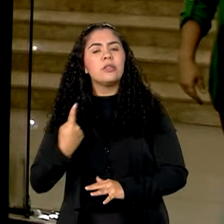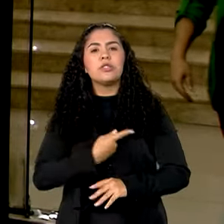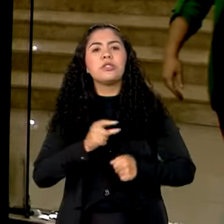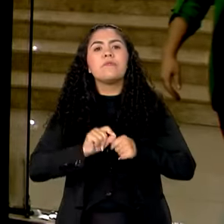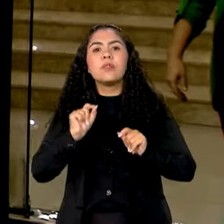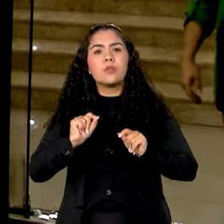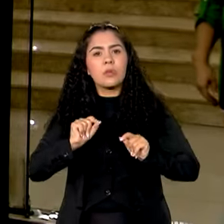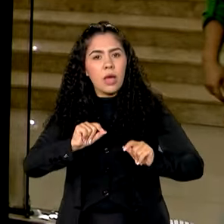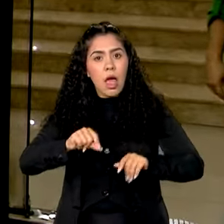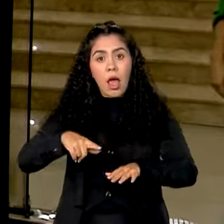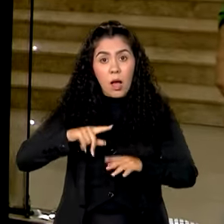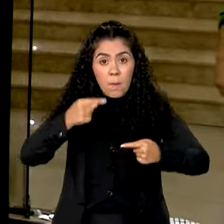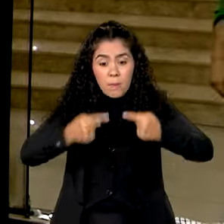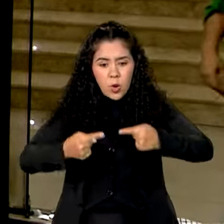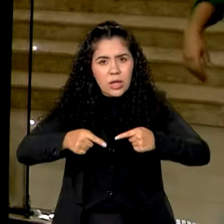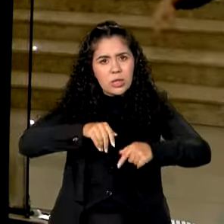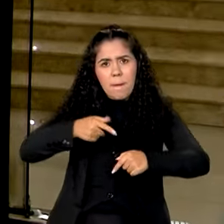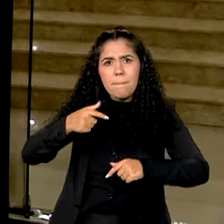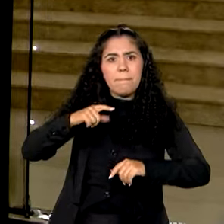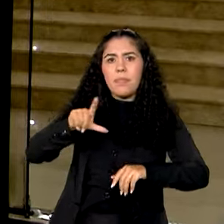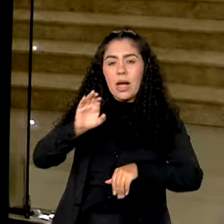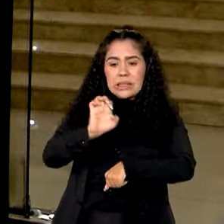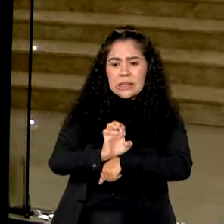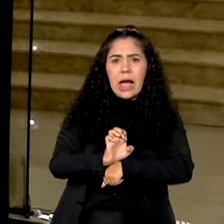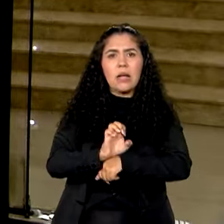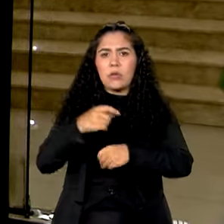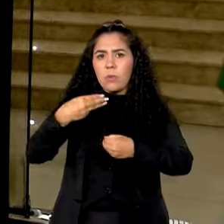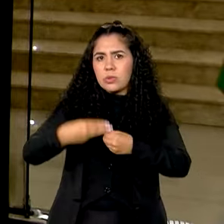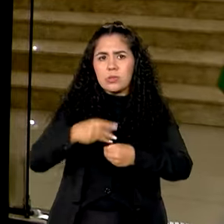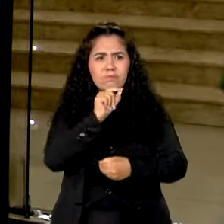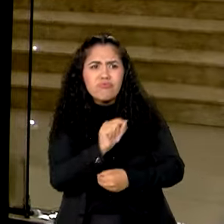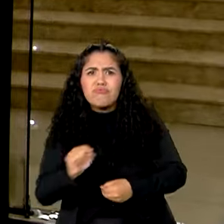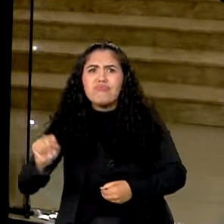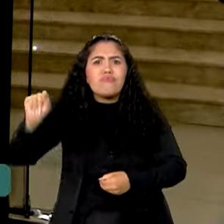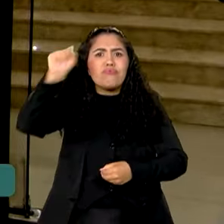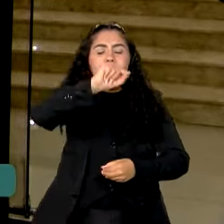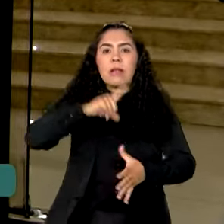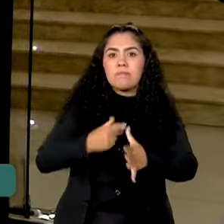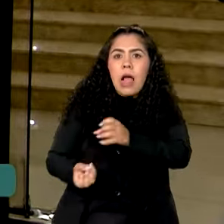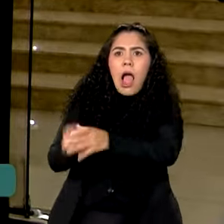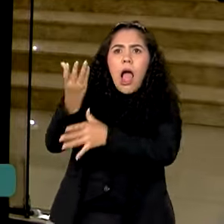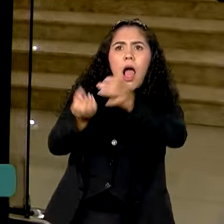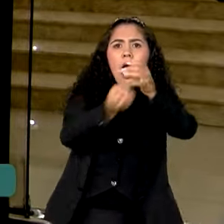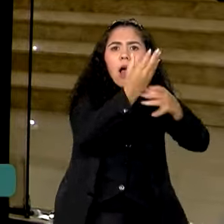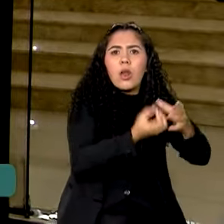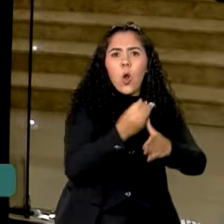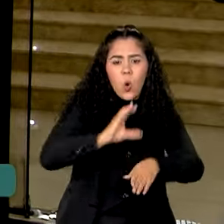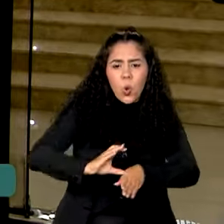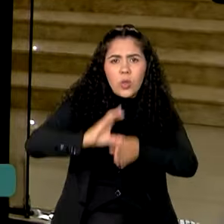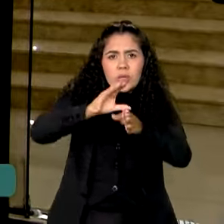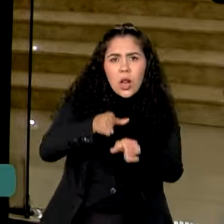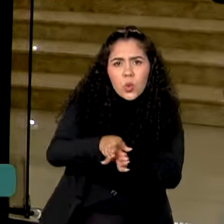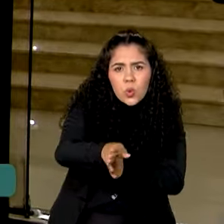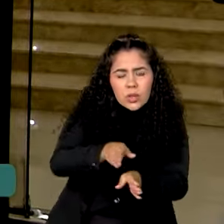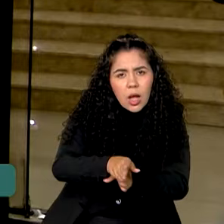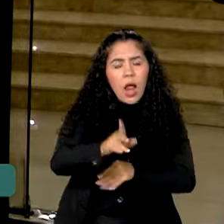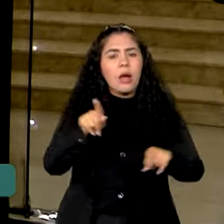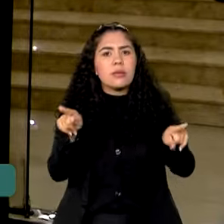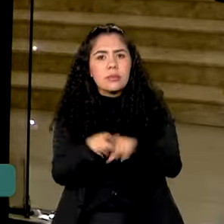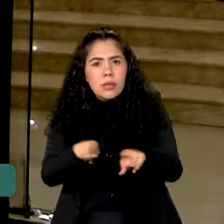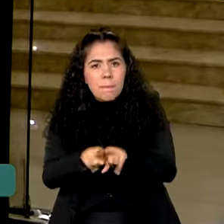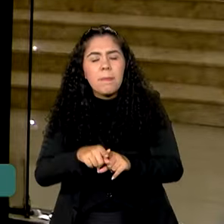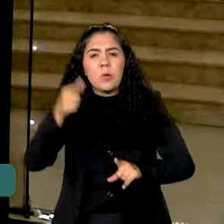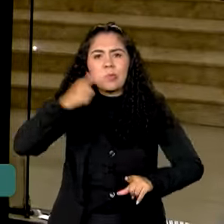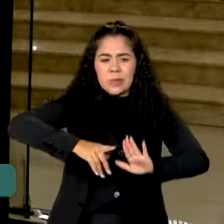existia no Brasil, então em cada município do Brasil hoje existe um conselho tutelar, um conselho de direitos. Nós descentralizamos